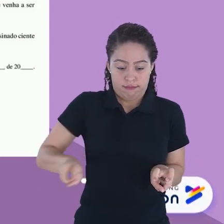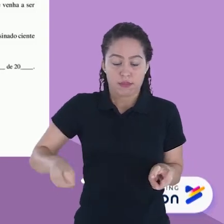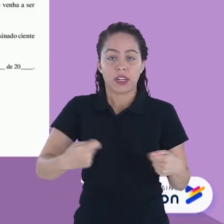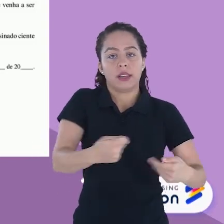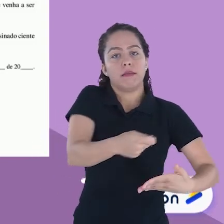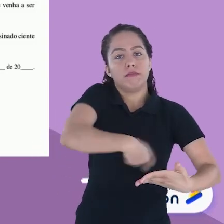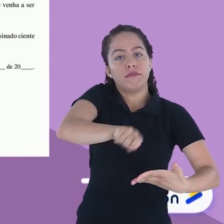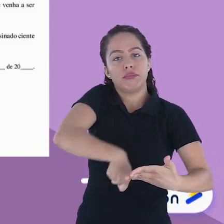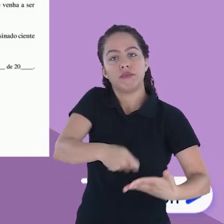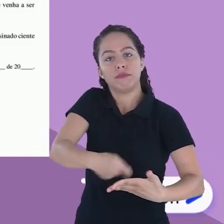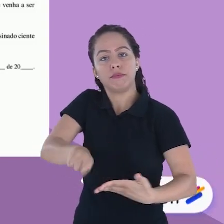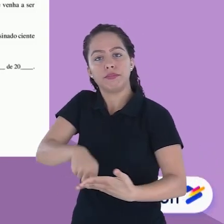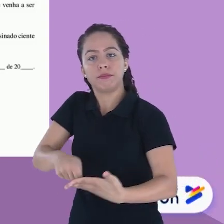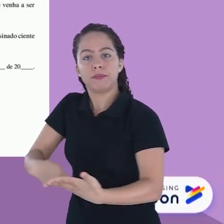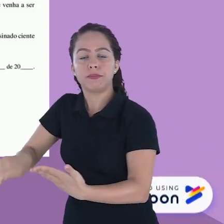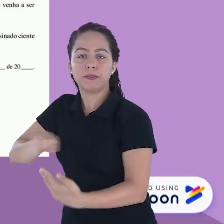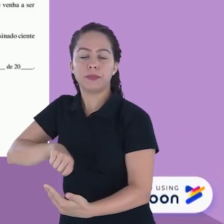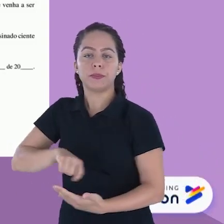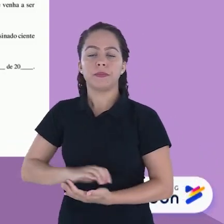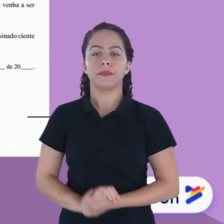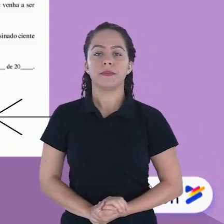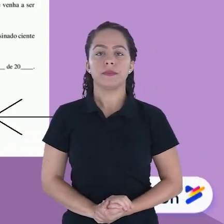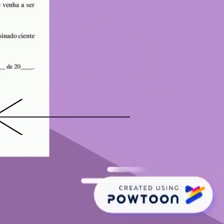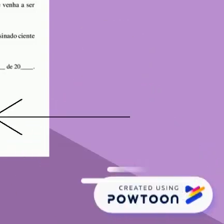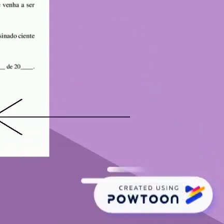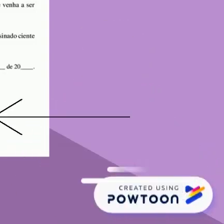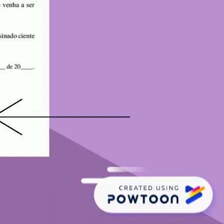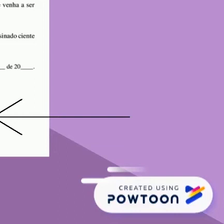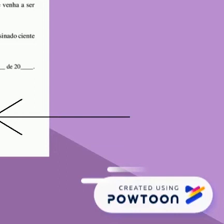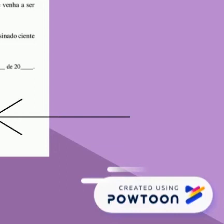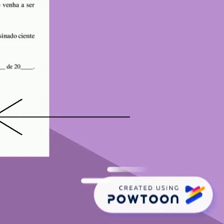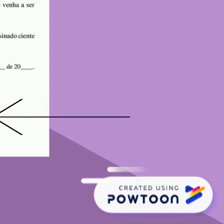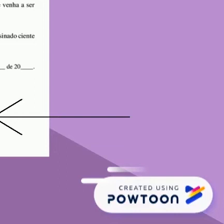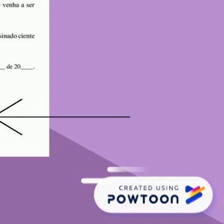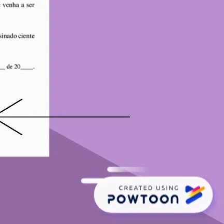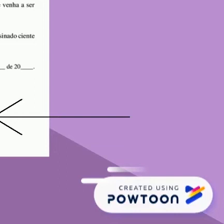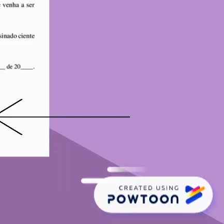Por fim, cada membro da banca deverá assinar o seu termo